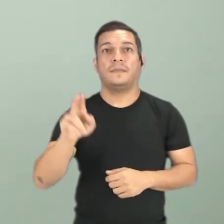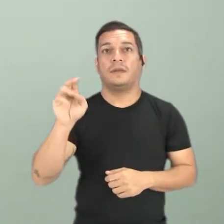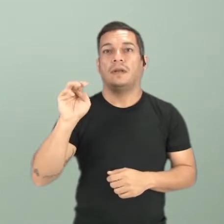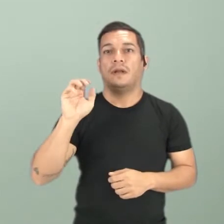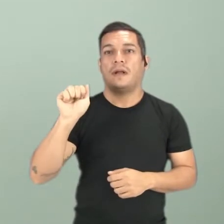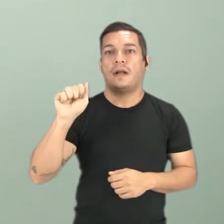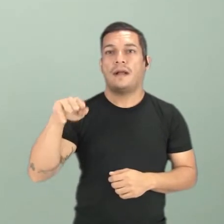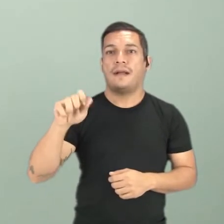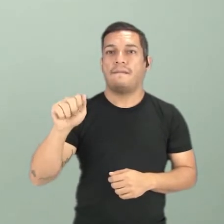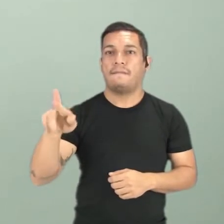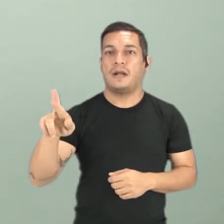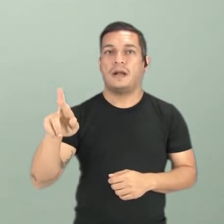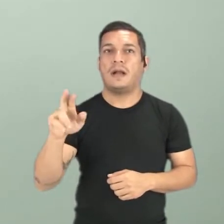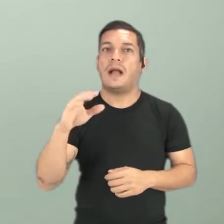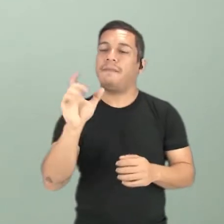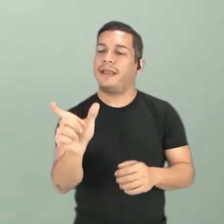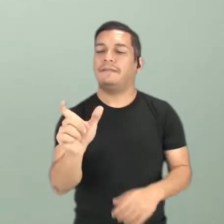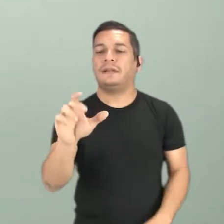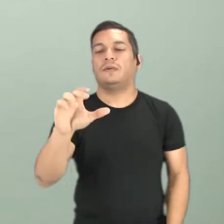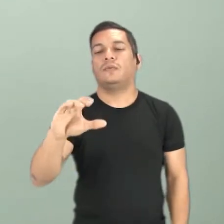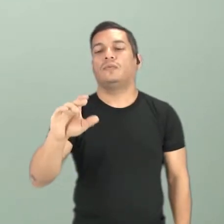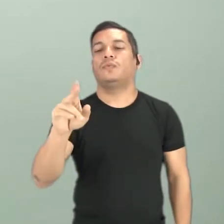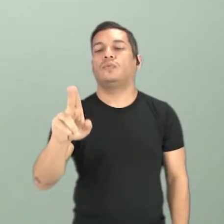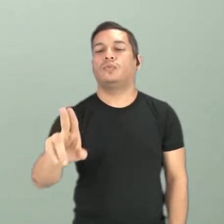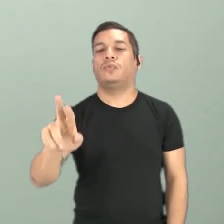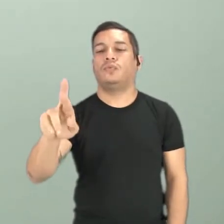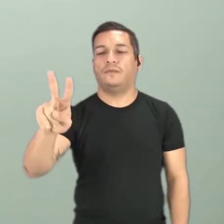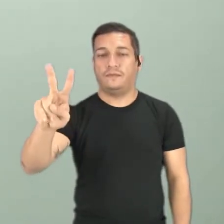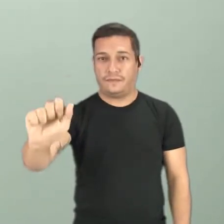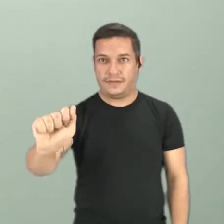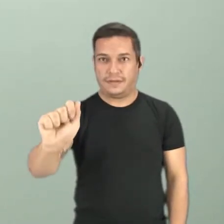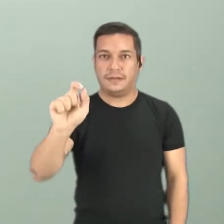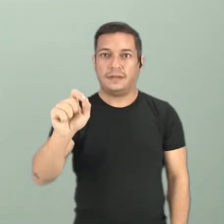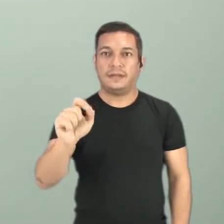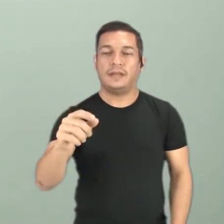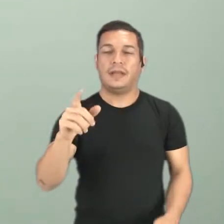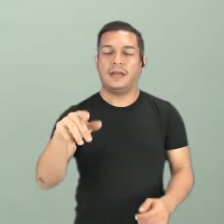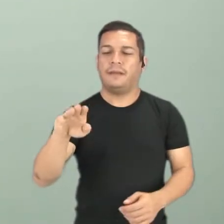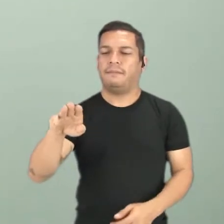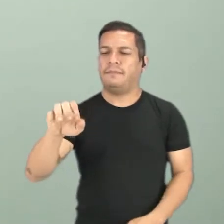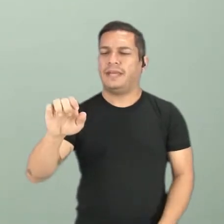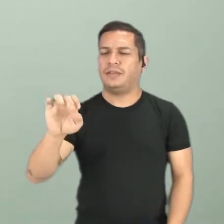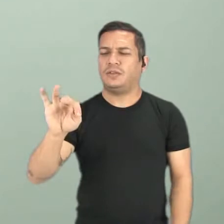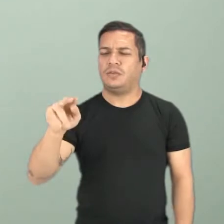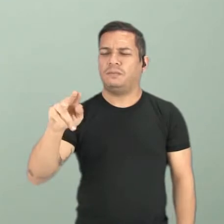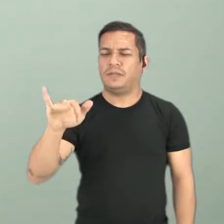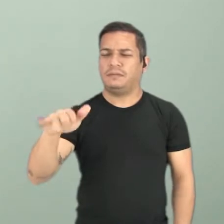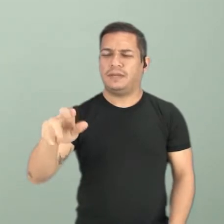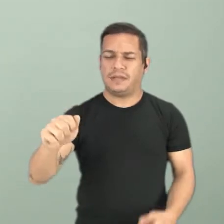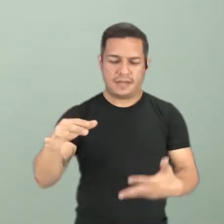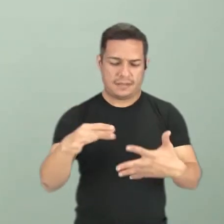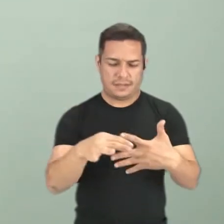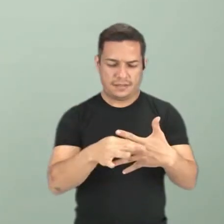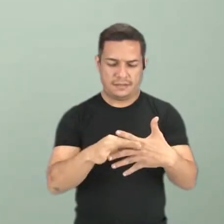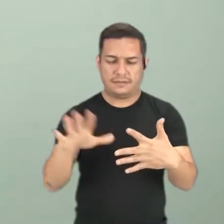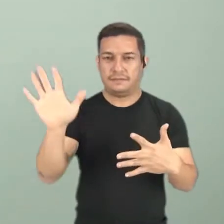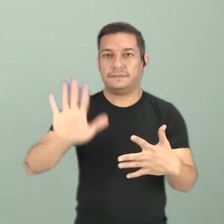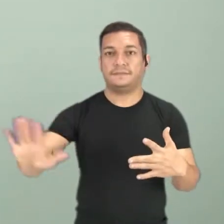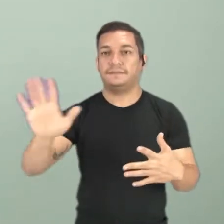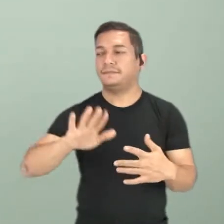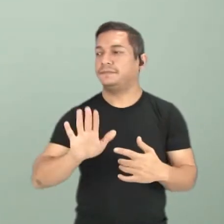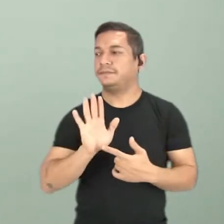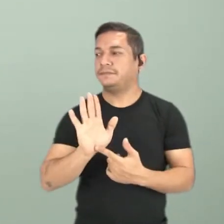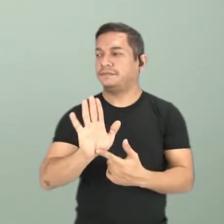E suas curvas, a palavra curva, nesse caso, se trata de uma metonímia, porque representa o corpo todo, o corpo